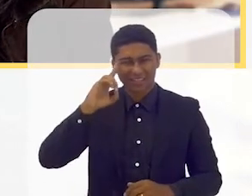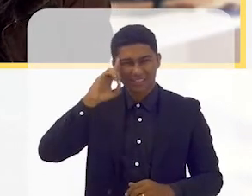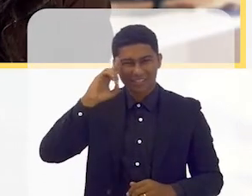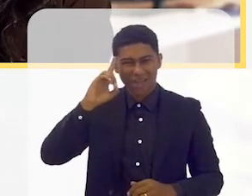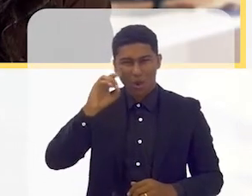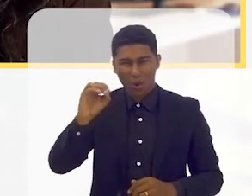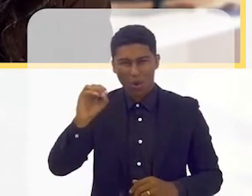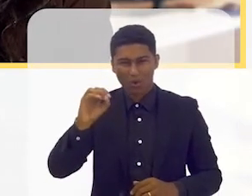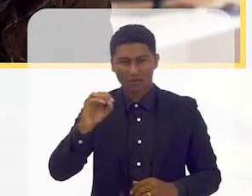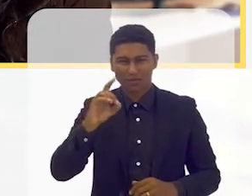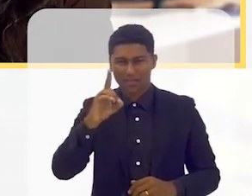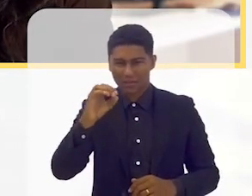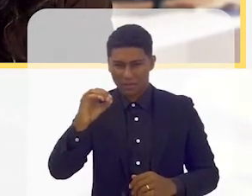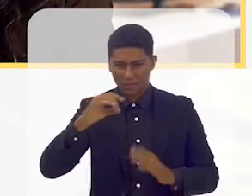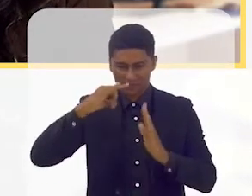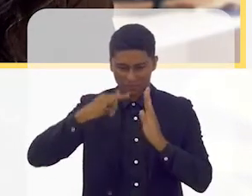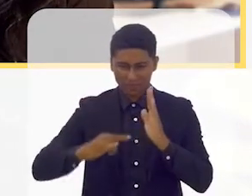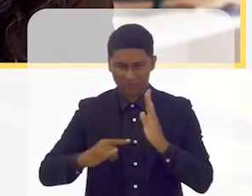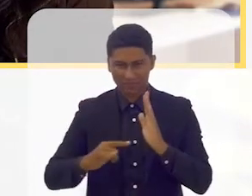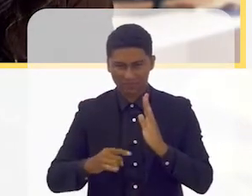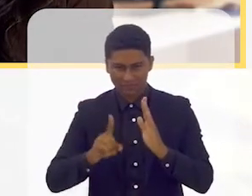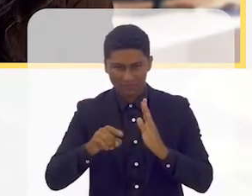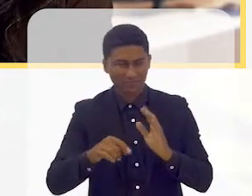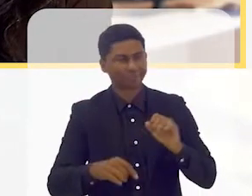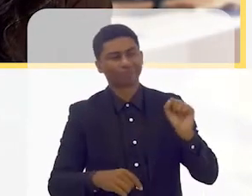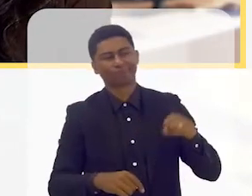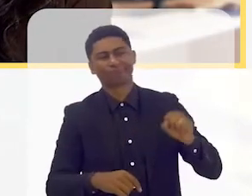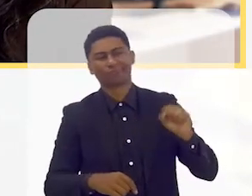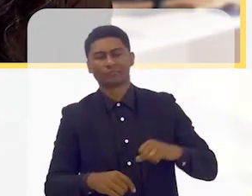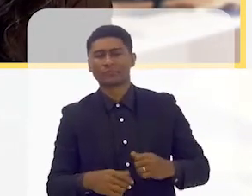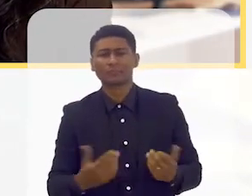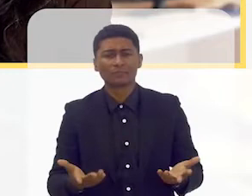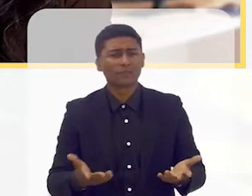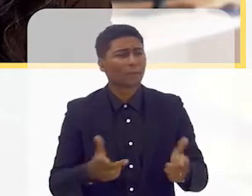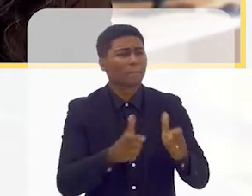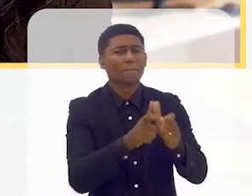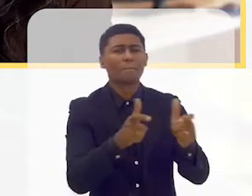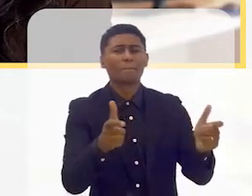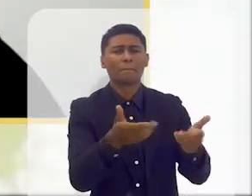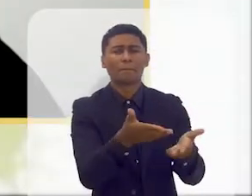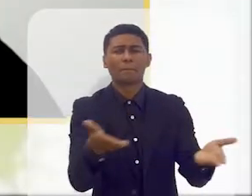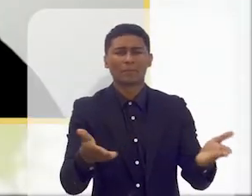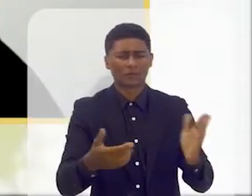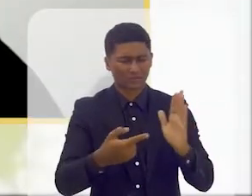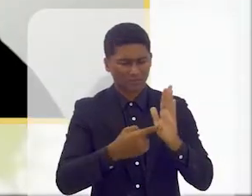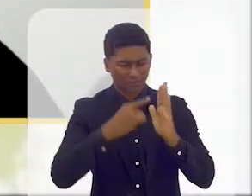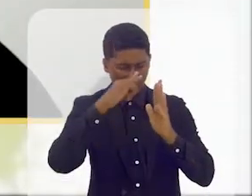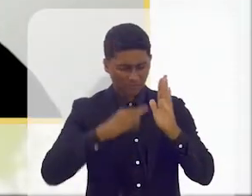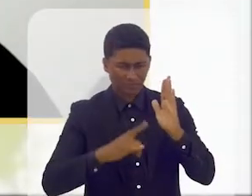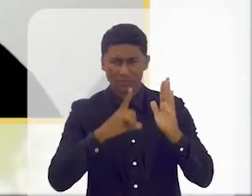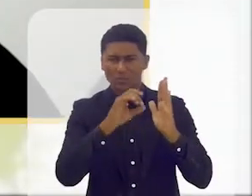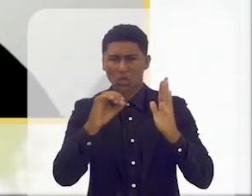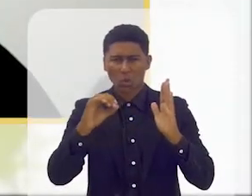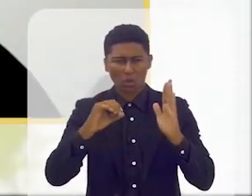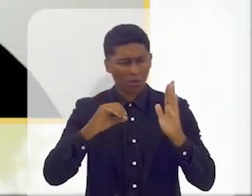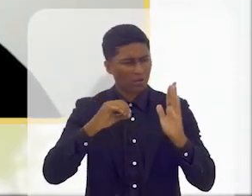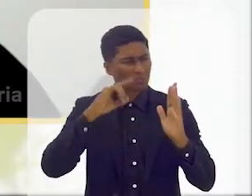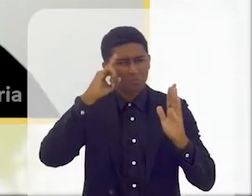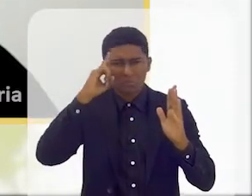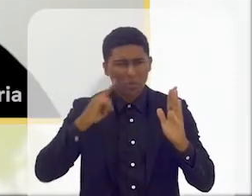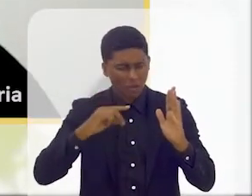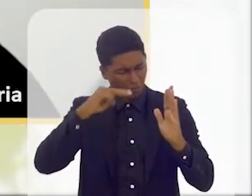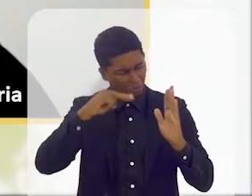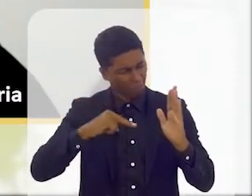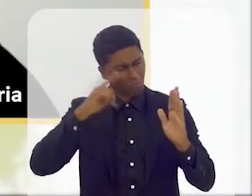Oficial. Isso, sim, ao Diário Oficial, sim. A maior parte não entende o Diário Oficial. Então, como é que um país